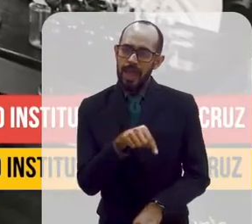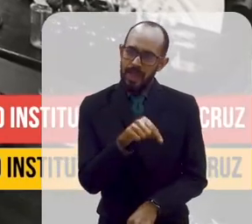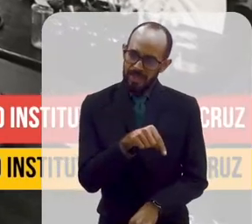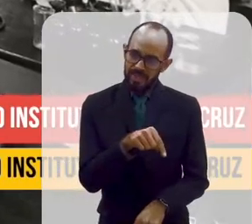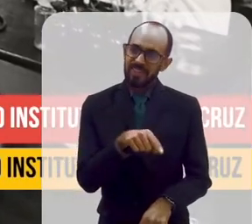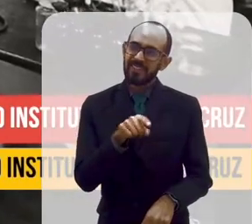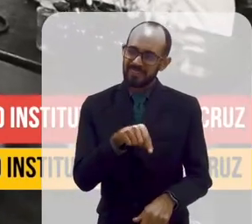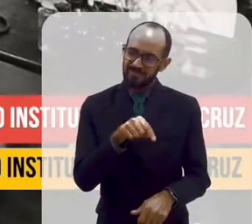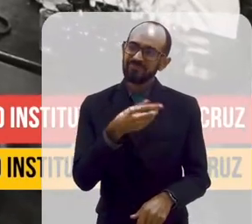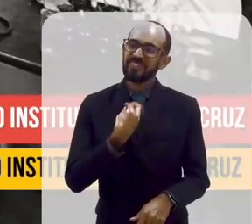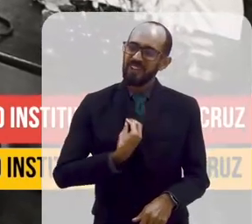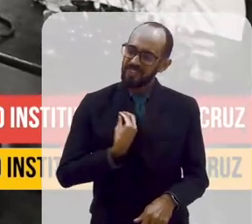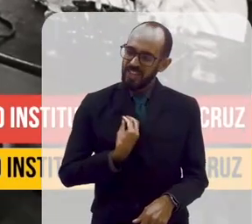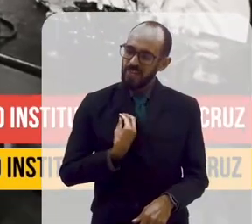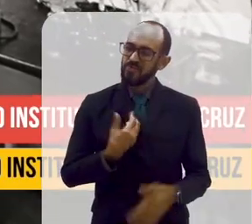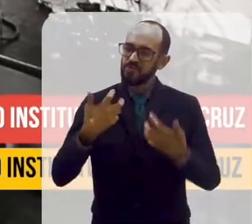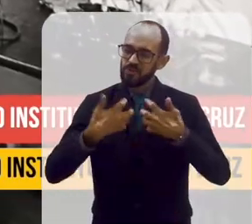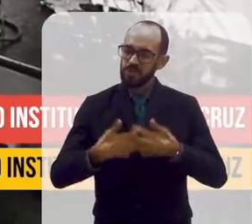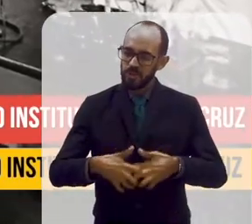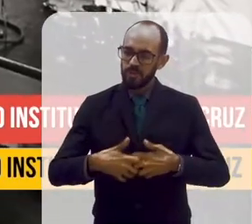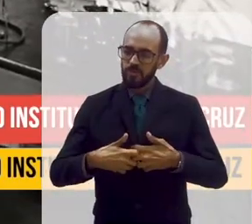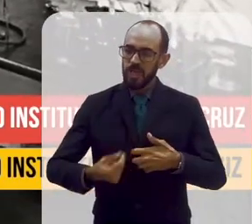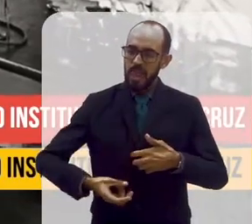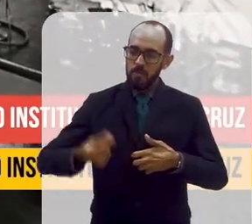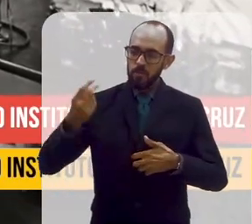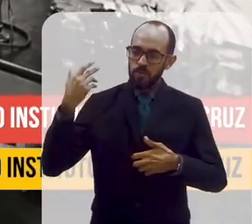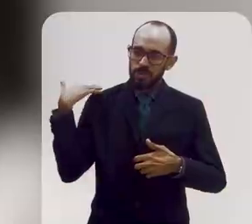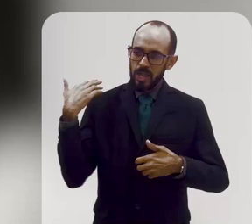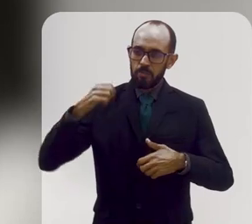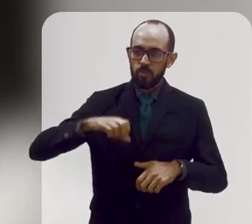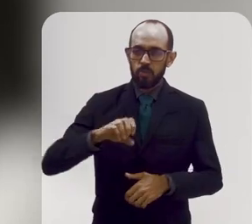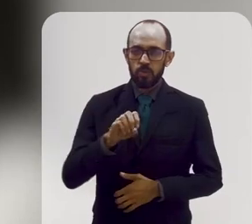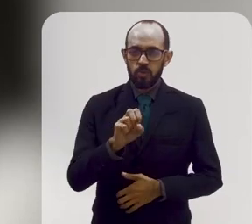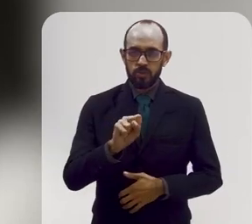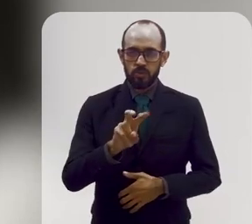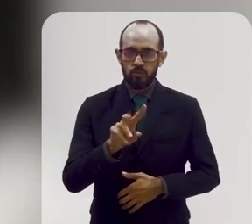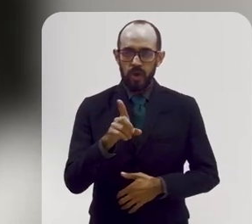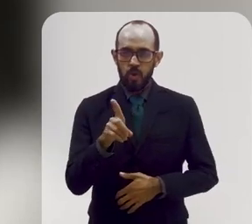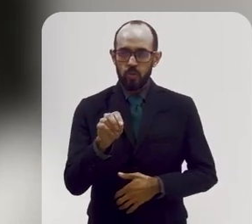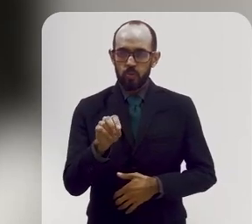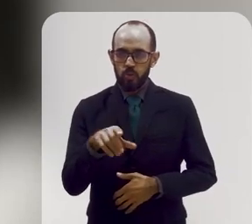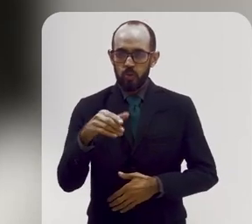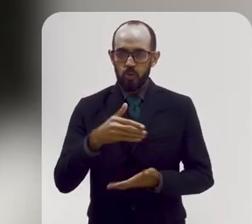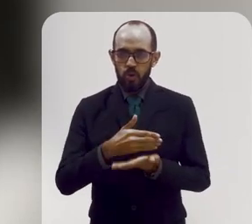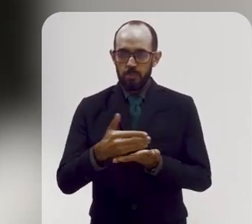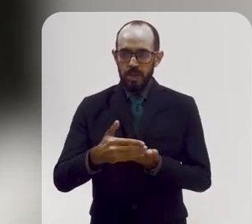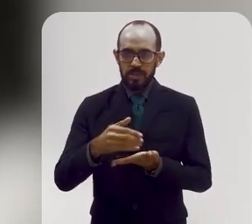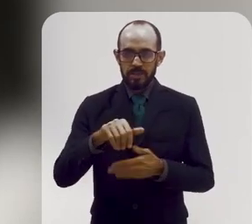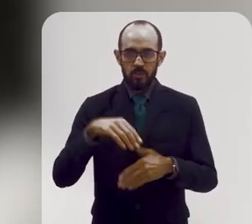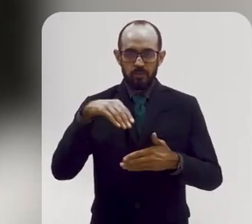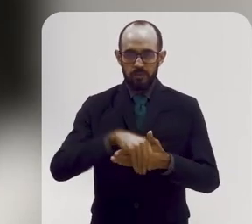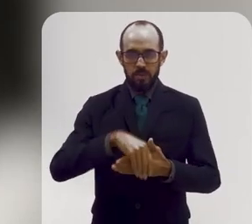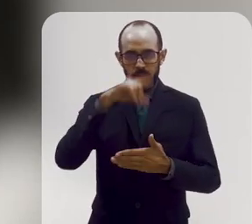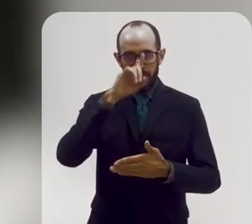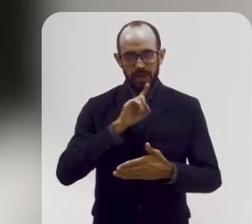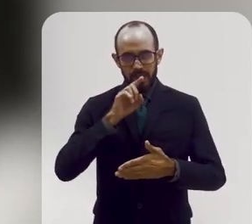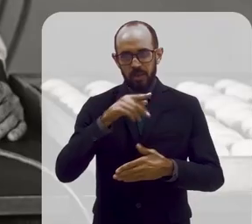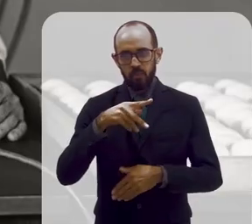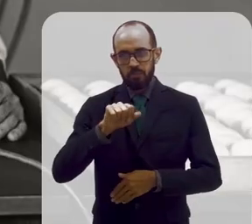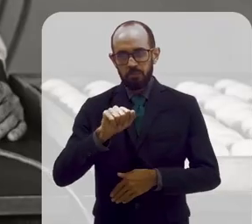aqui estava. Se a gente olhar para trás, foi assim. Lá atrás, quando Oswaldo Cruz começa, com a febre amarela, com a peste bubônica,